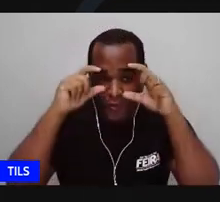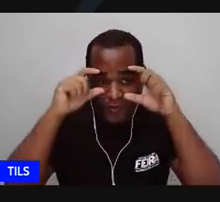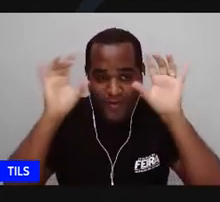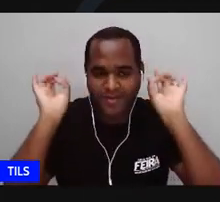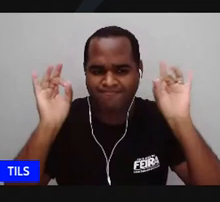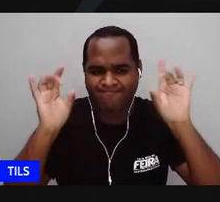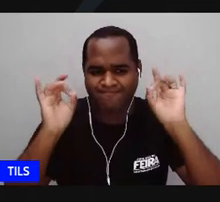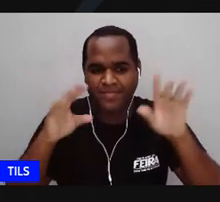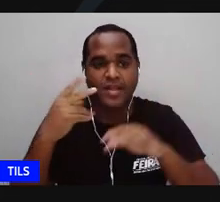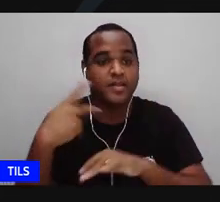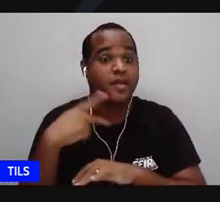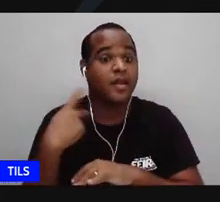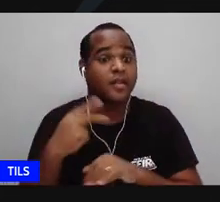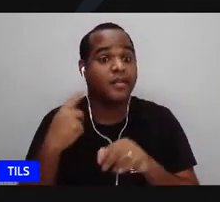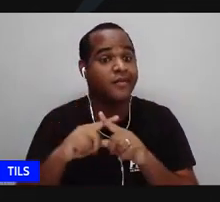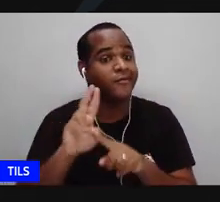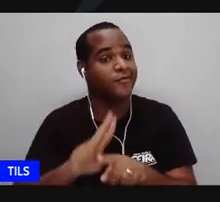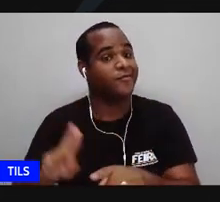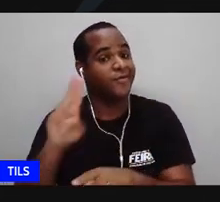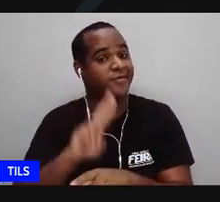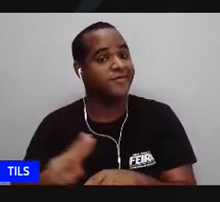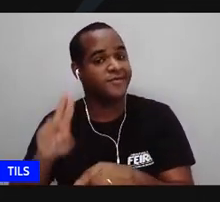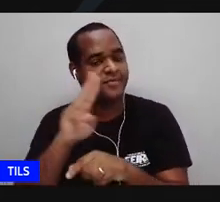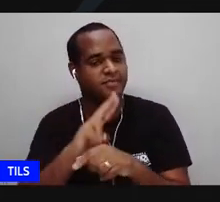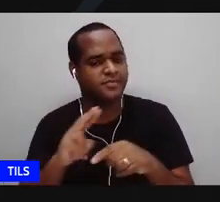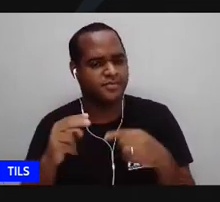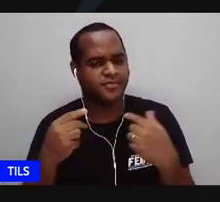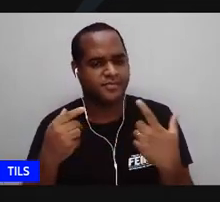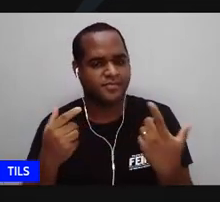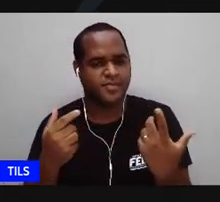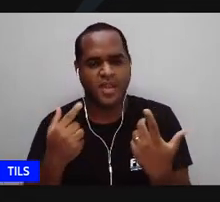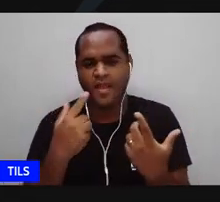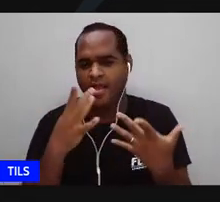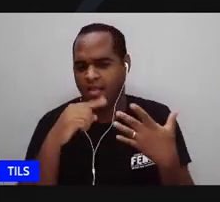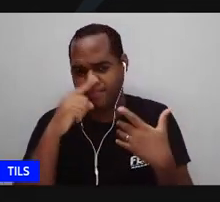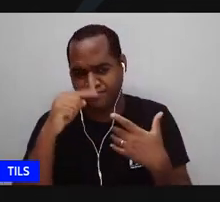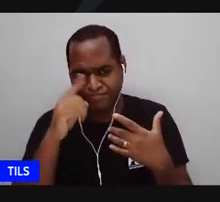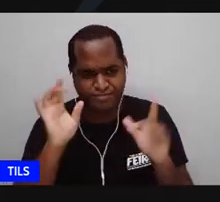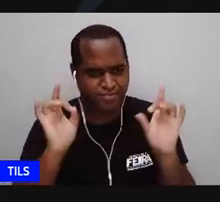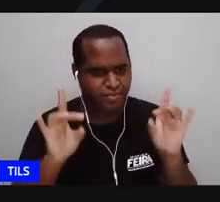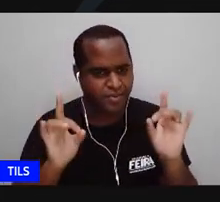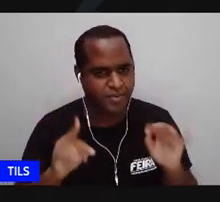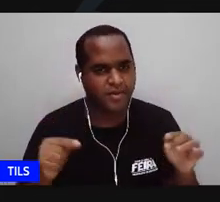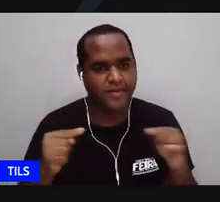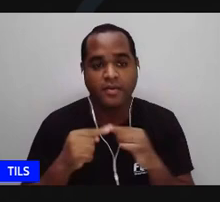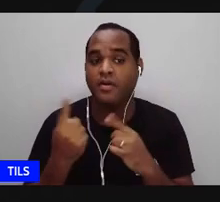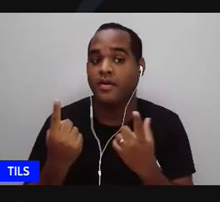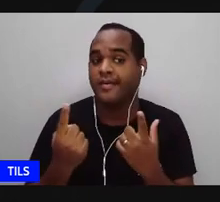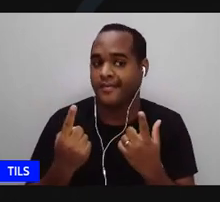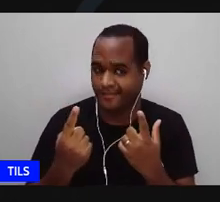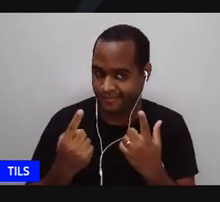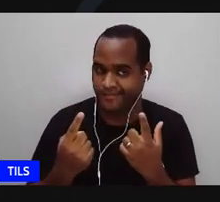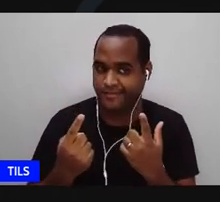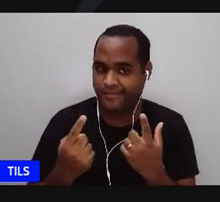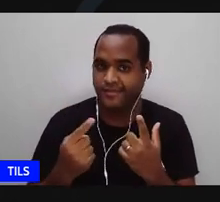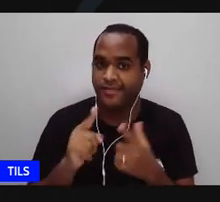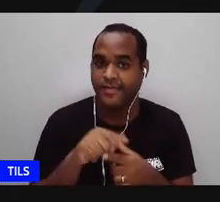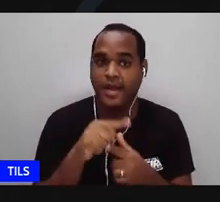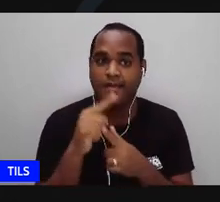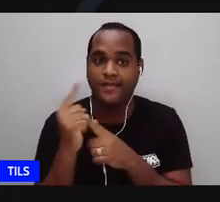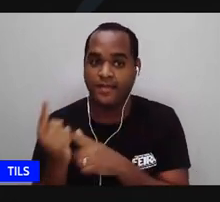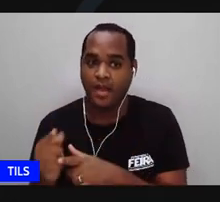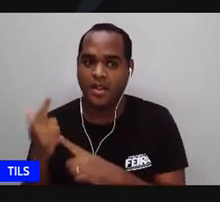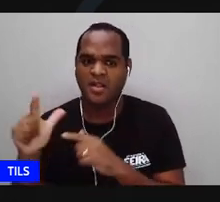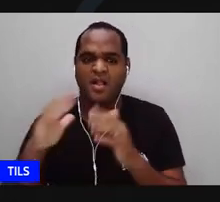Clarice é que pousava e disse que ela estava elegantíssima e tal e e ia ao lado da